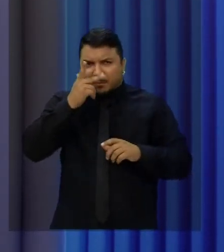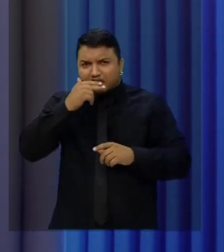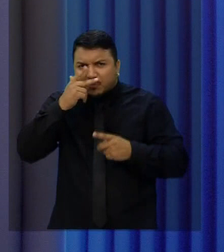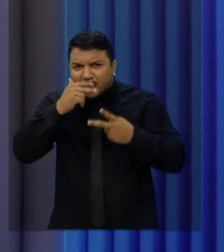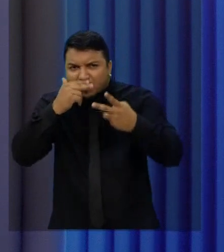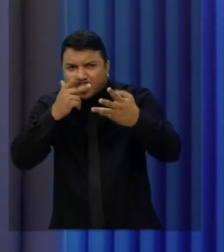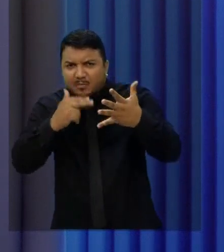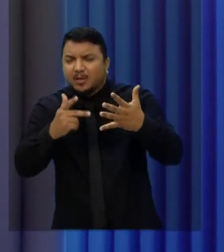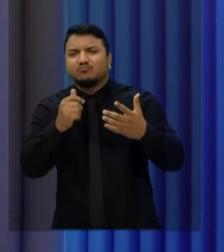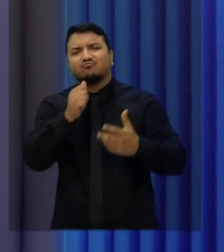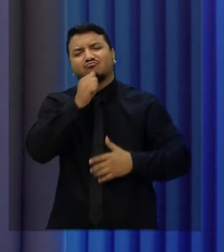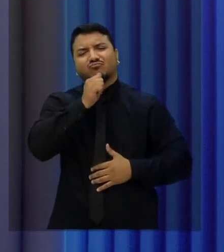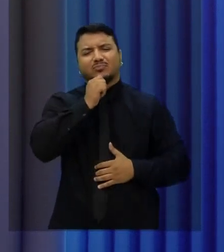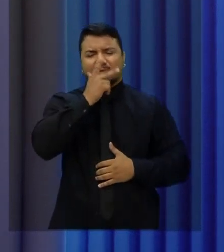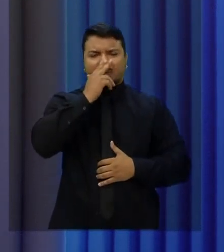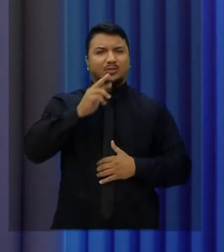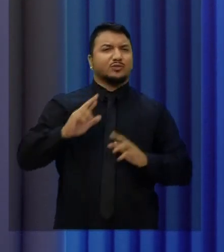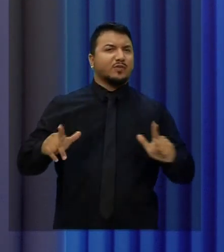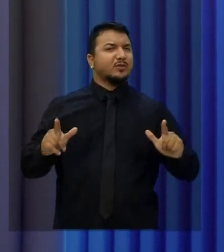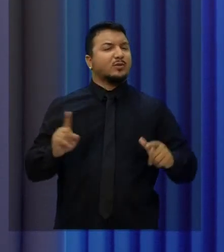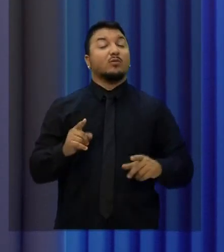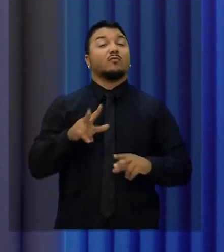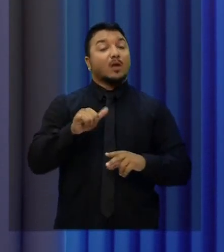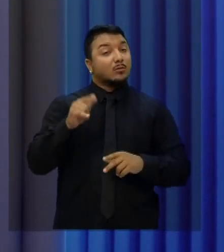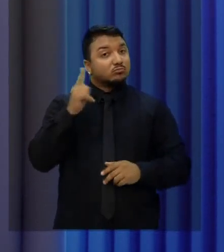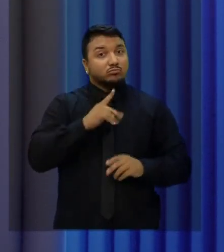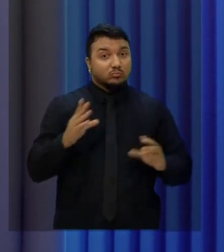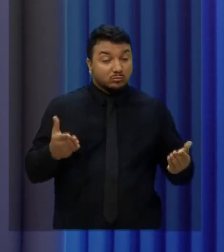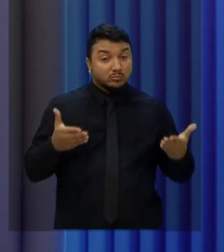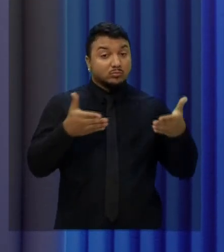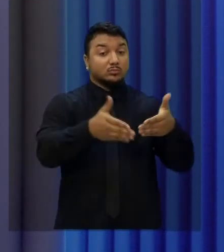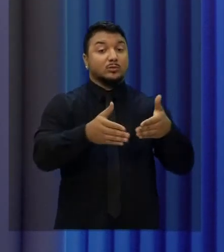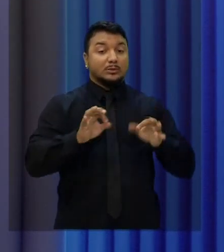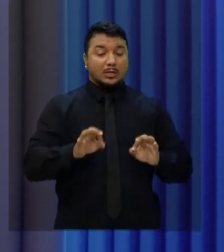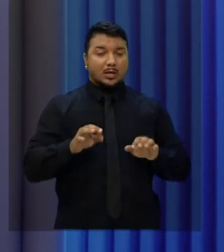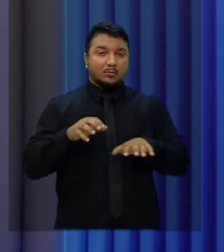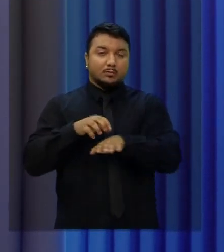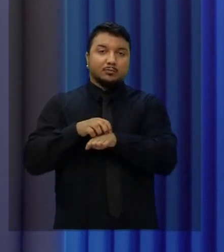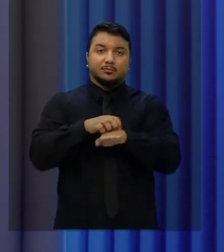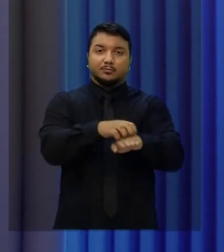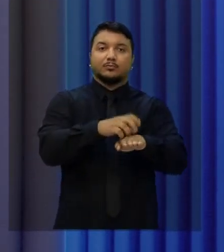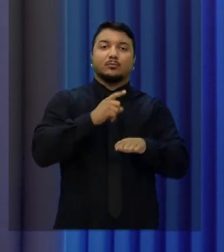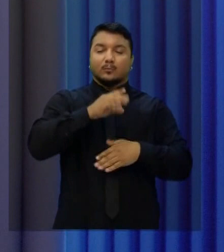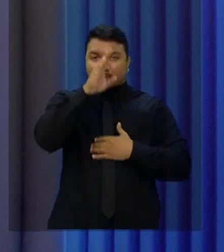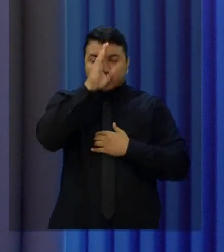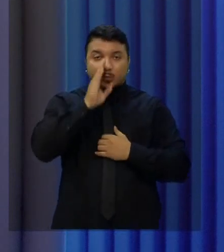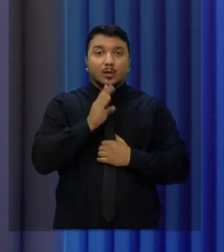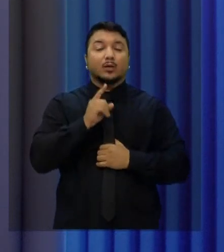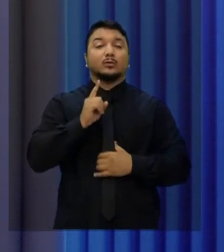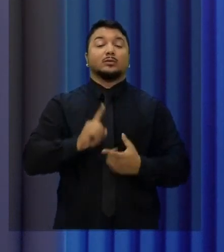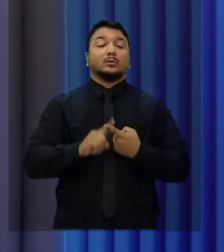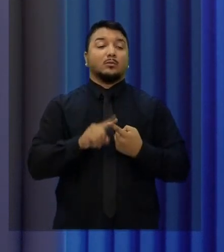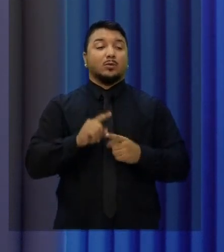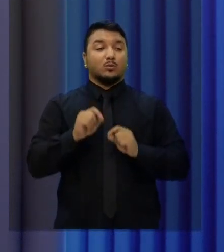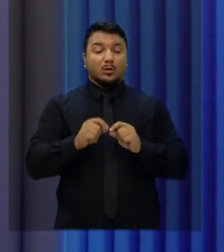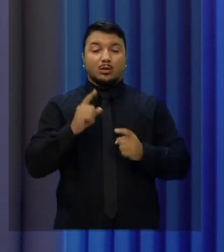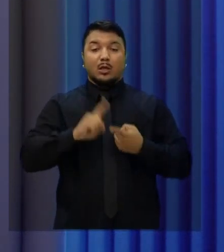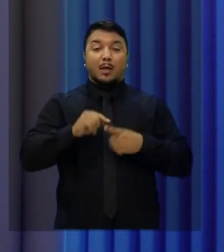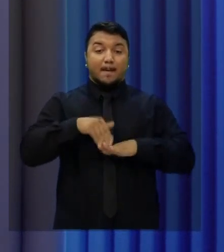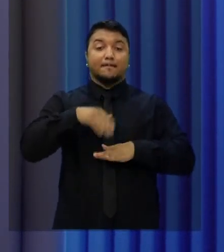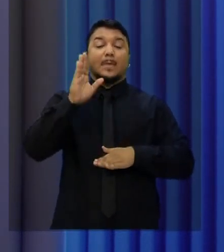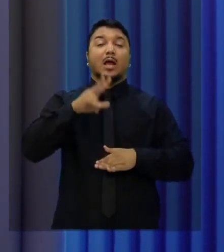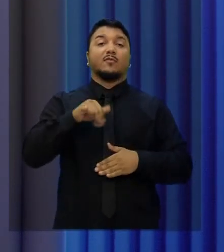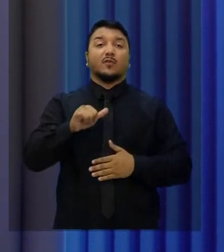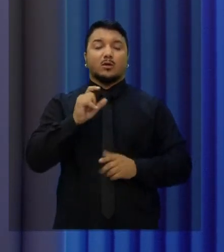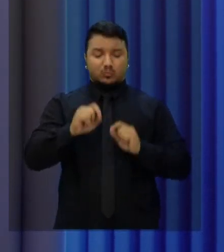com certeza, o resultado não será diferente. Nós vamos sim implementar o transporte intermunicipal gratuito e vamos fazer além disso. Nós vamos